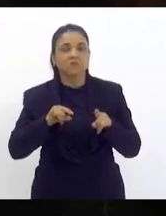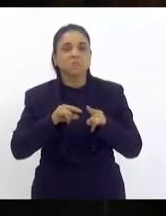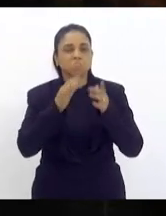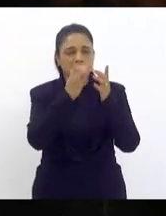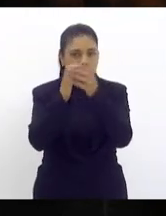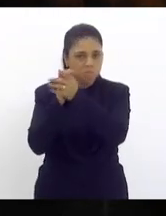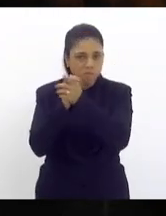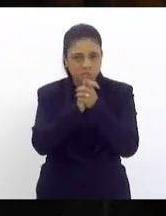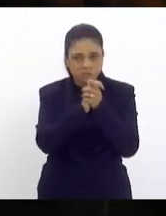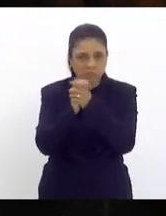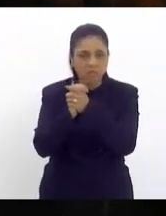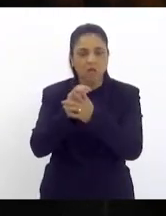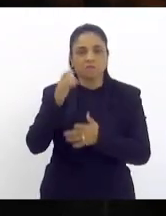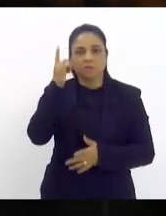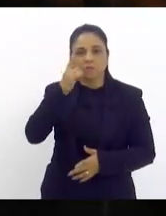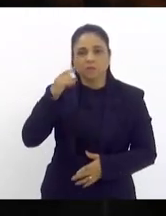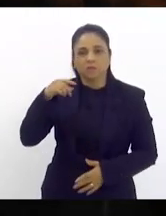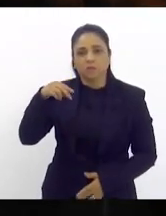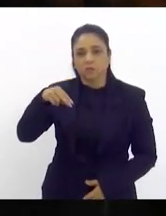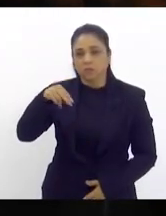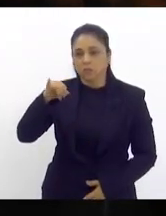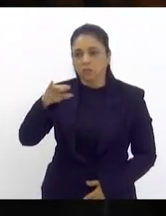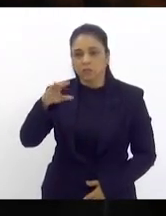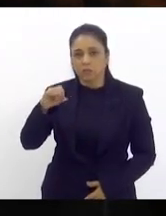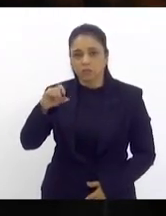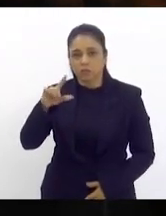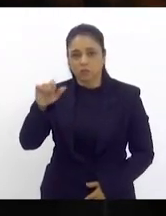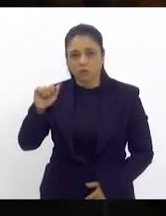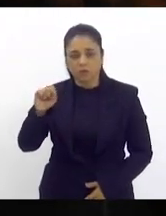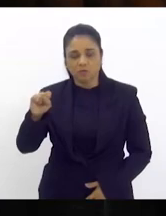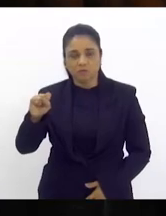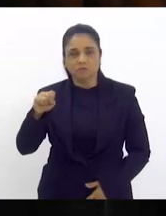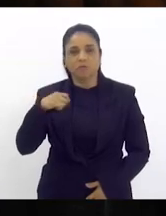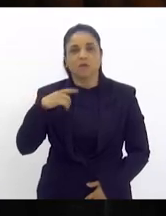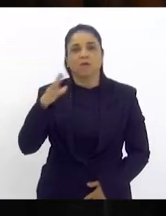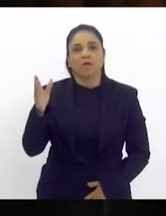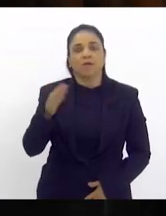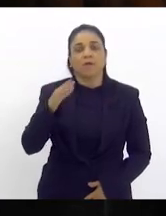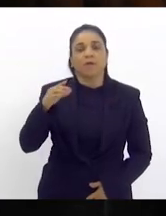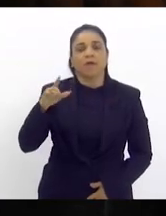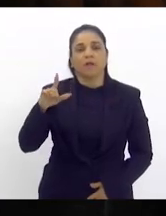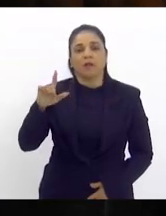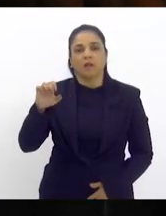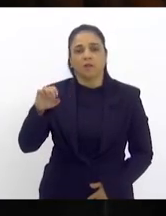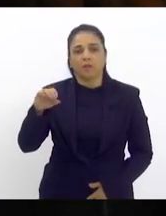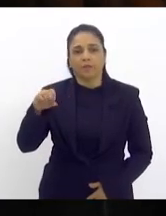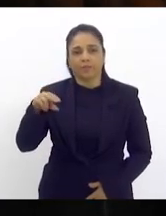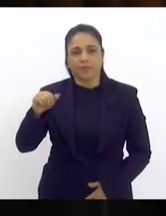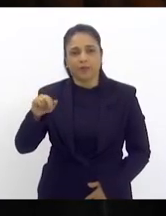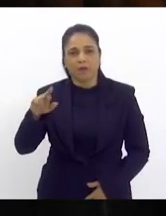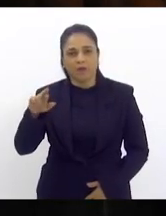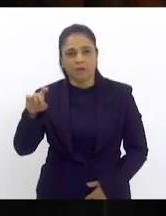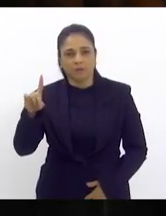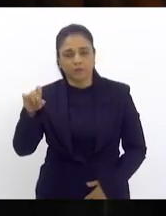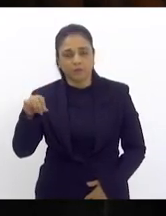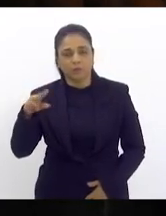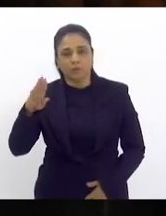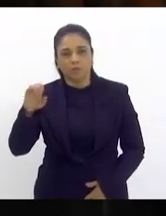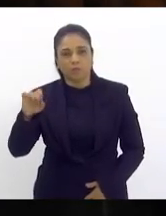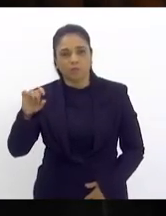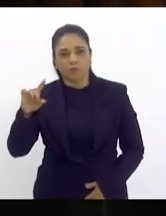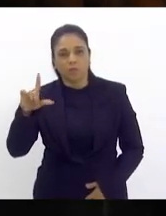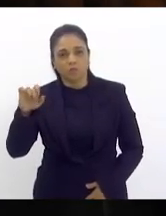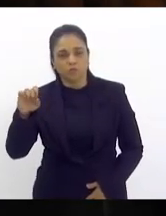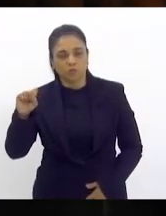deputados Nicolás Ferreira queria parabenizar o Eduardo Bolsonaro por ter tirado de pauta por ter feito parte desse movimento deputado